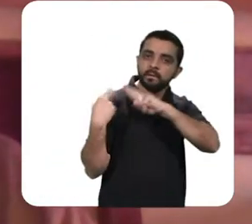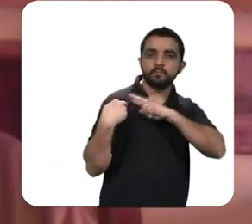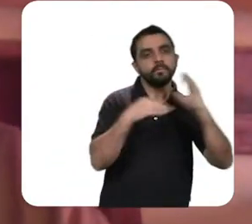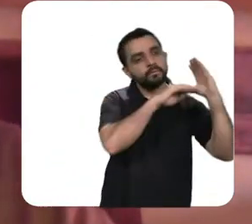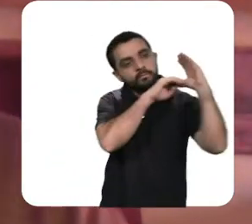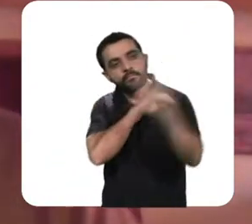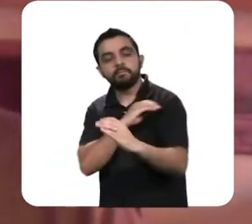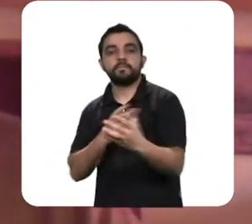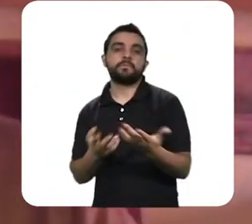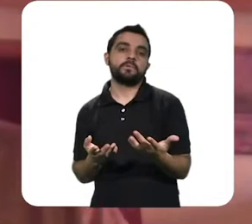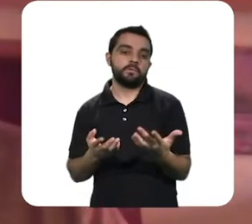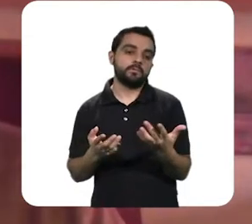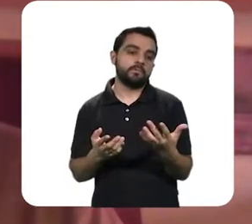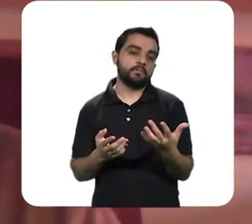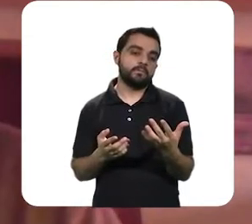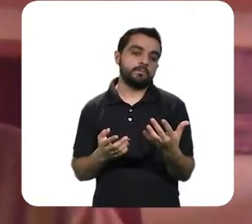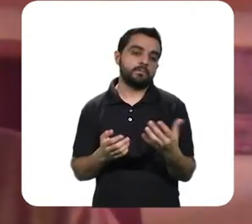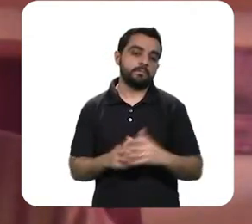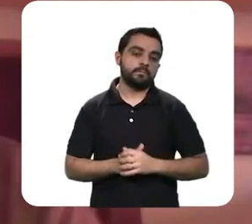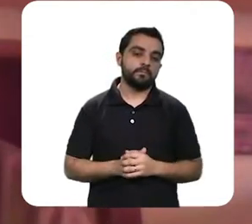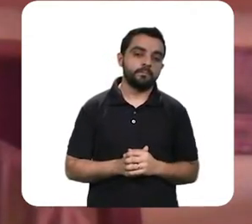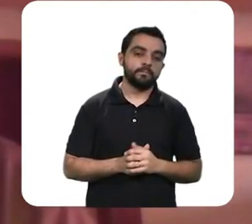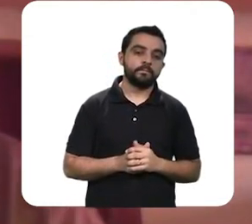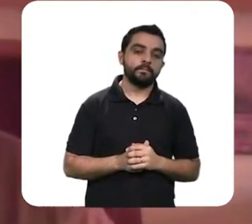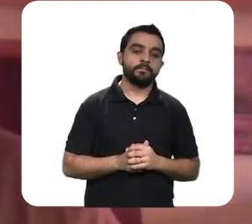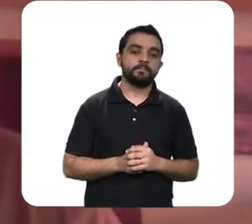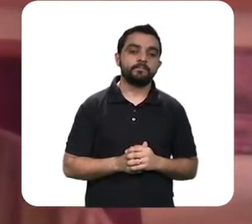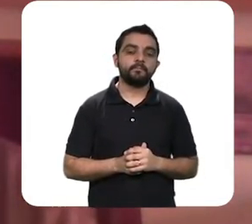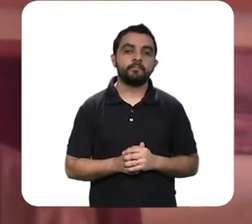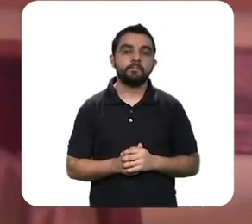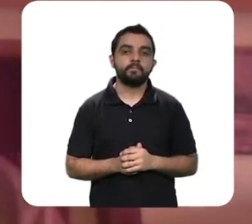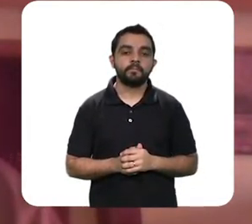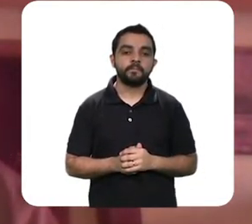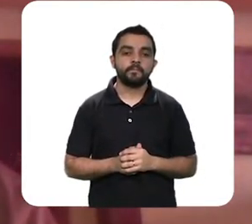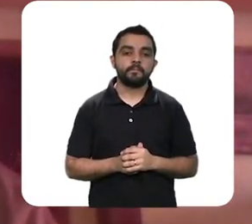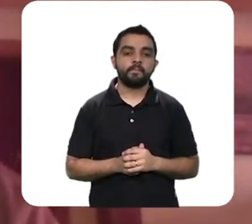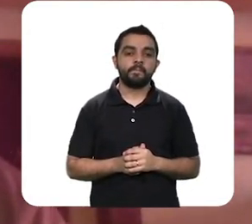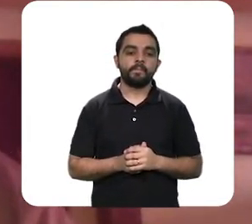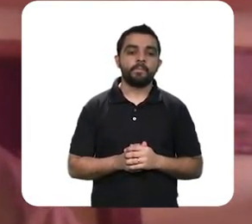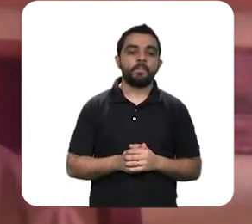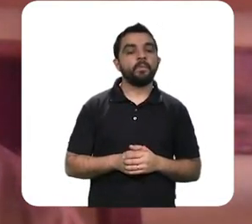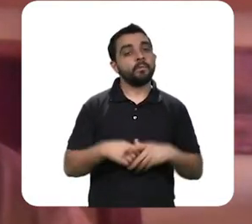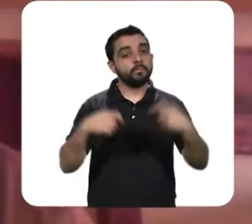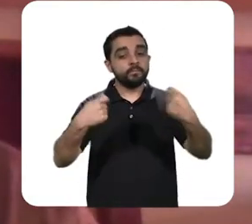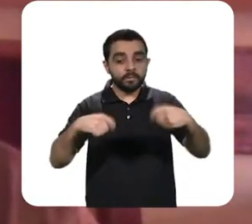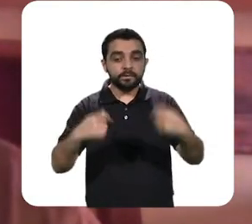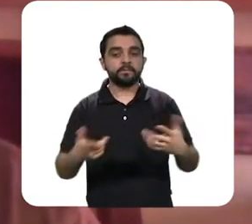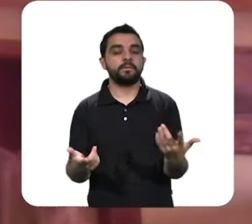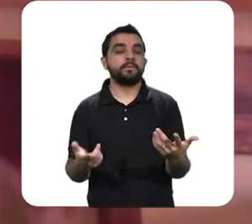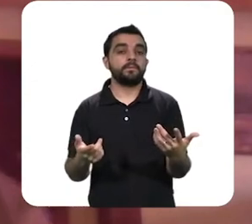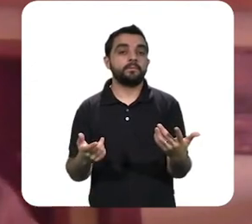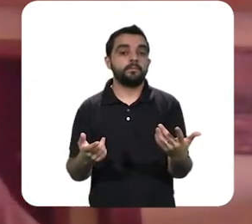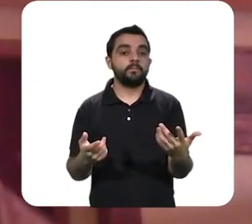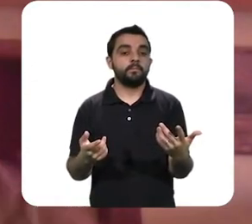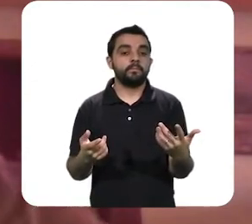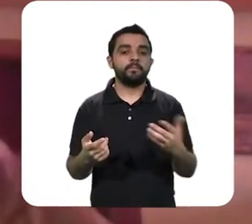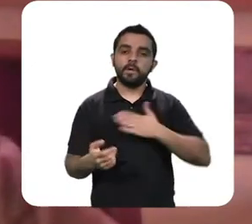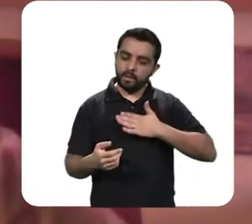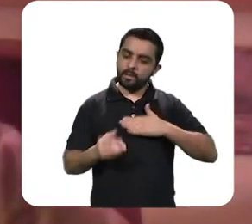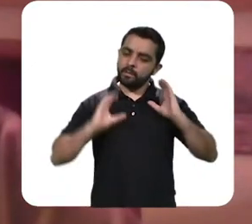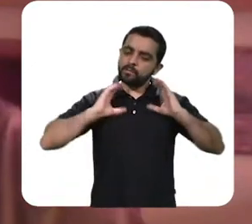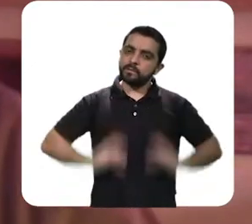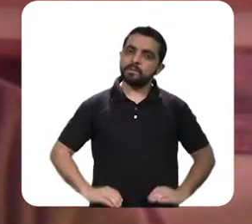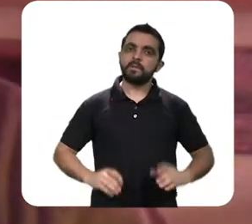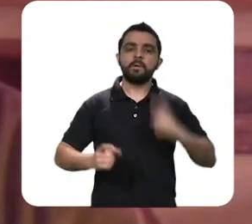de estado mínimo já está sendo destruído e eu não vejo isso com a menor tristeza pelo contrário como cidadão